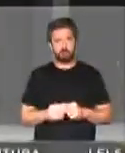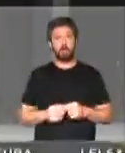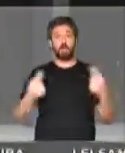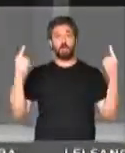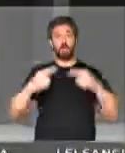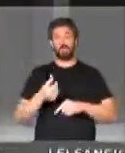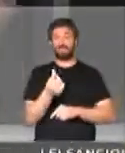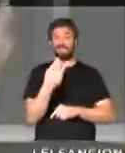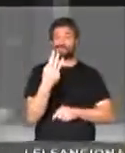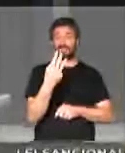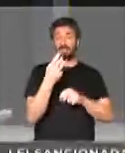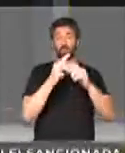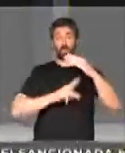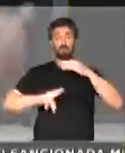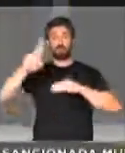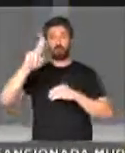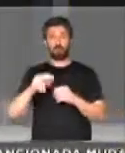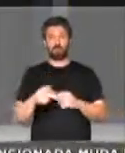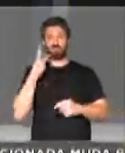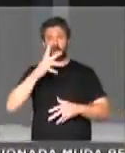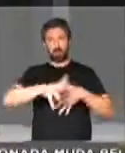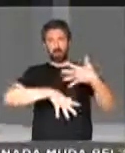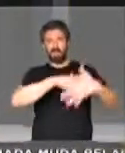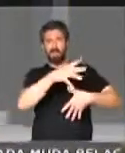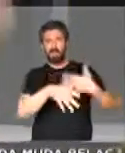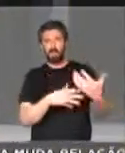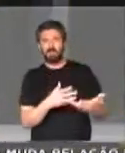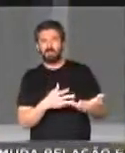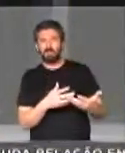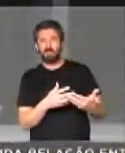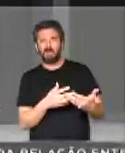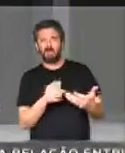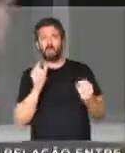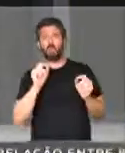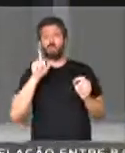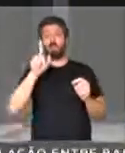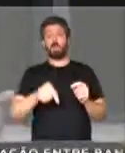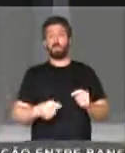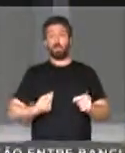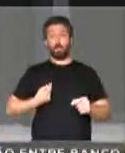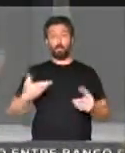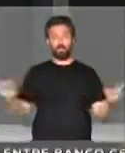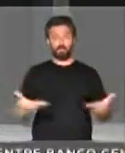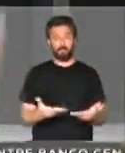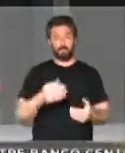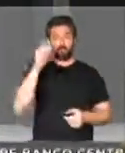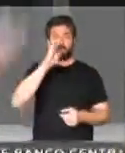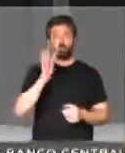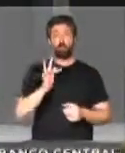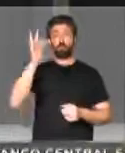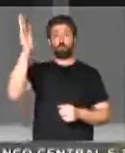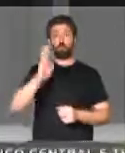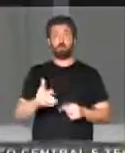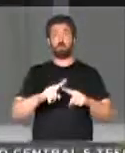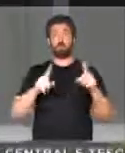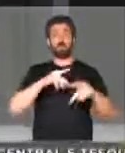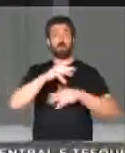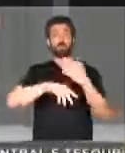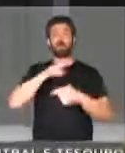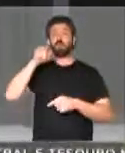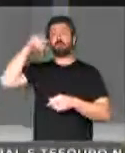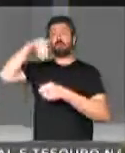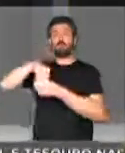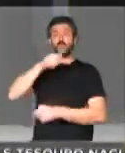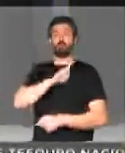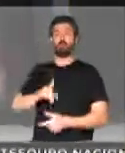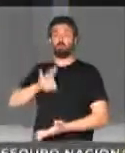universidades. Chama de balbúrdia aquilo que é o presente e o futuro do país, quando a verdadeira balbúrdia é